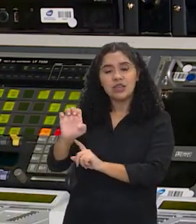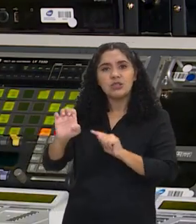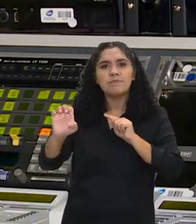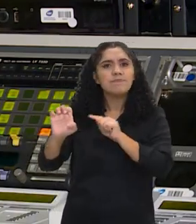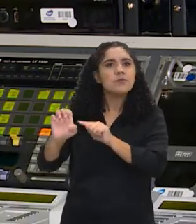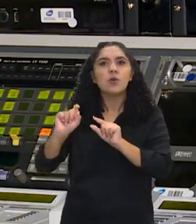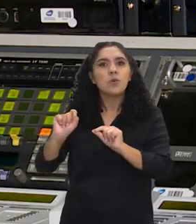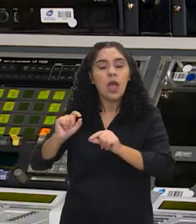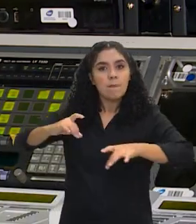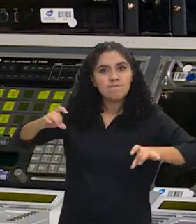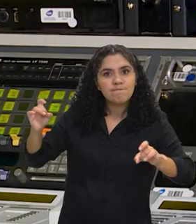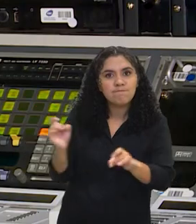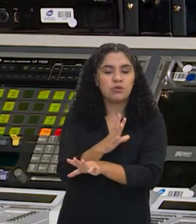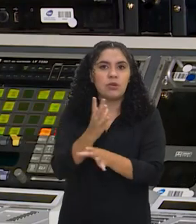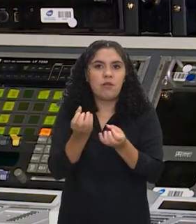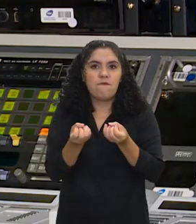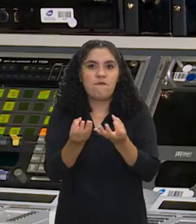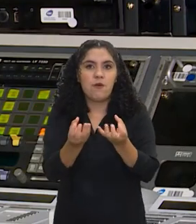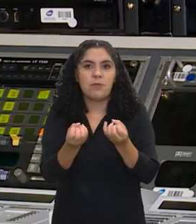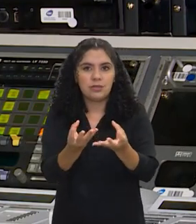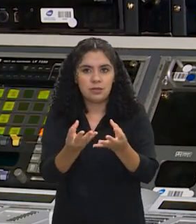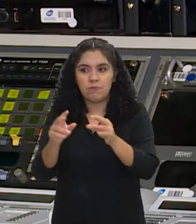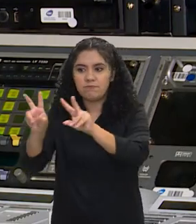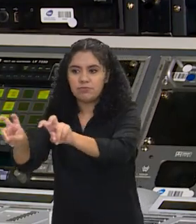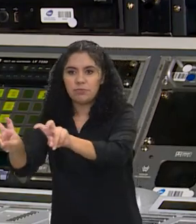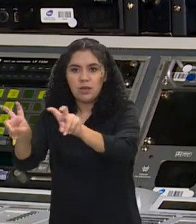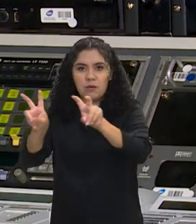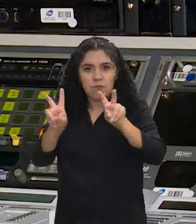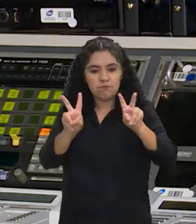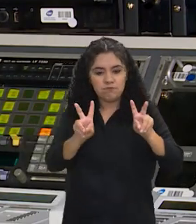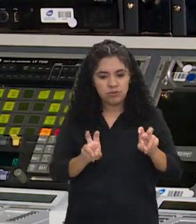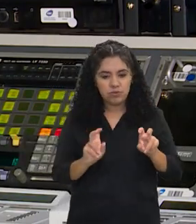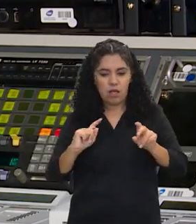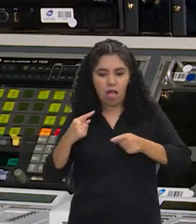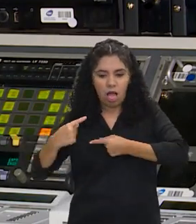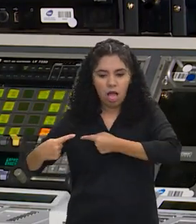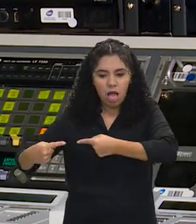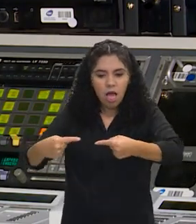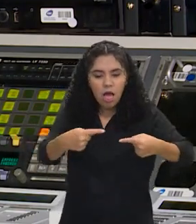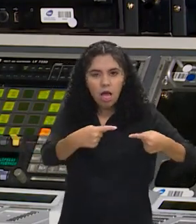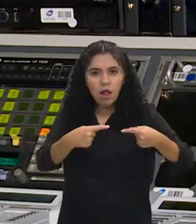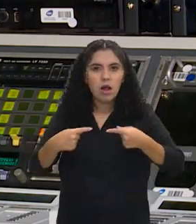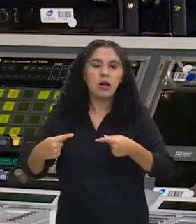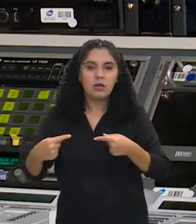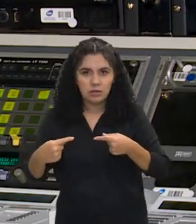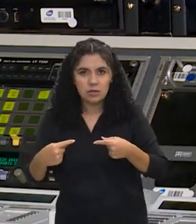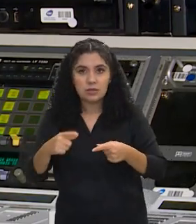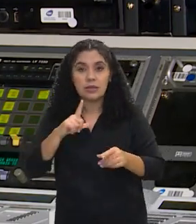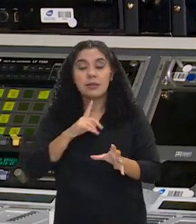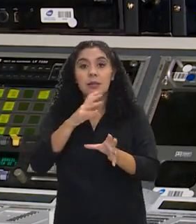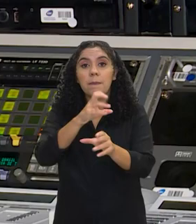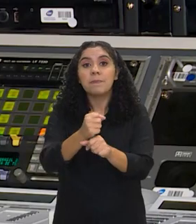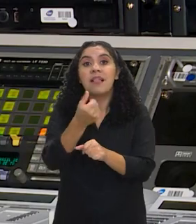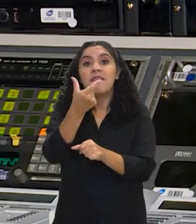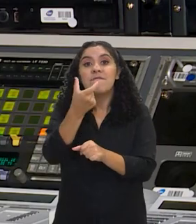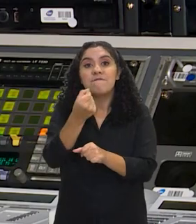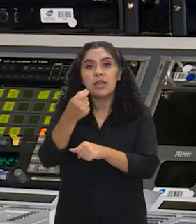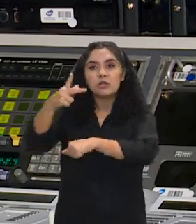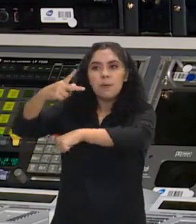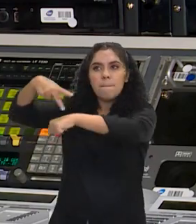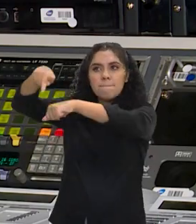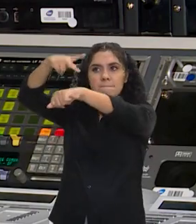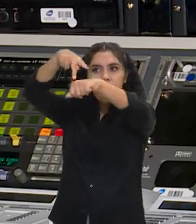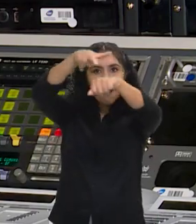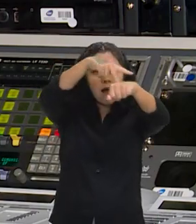uma pauta prioritária do G20 por decisão do Brasil. É positivamente recebida pelos 20 países do